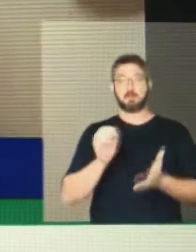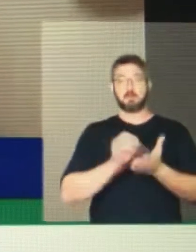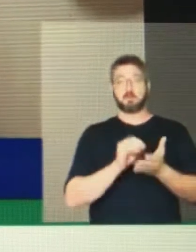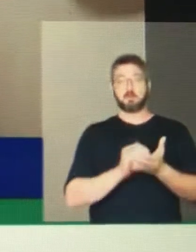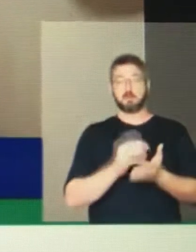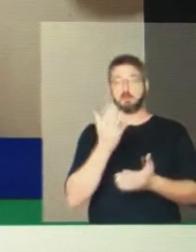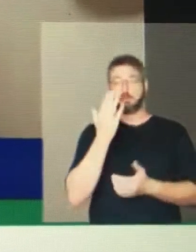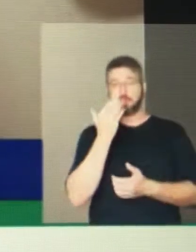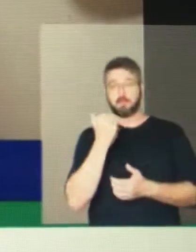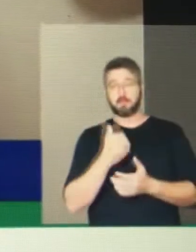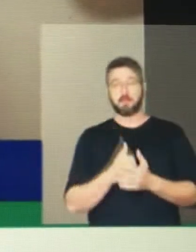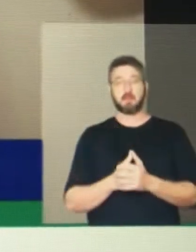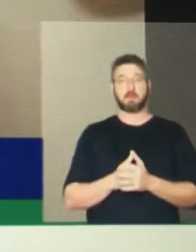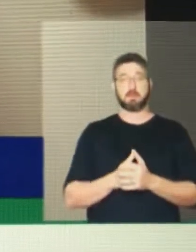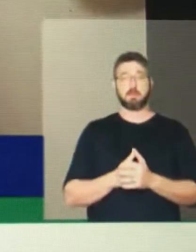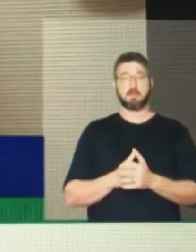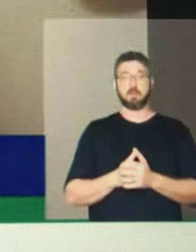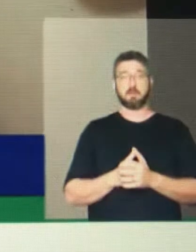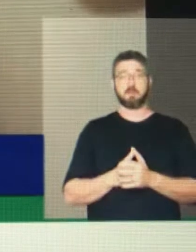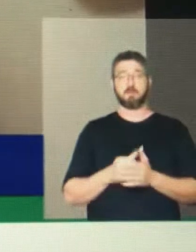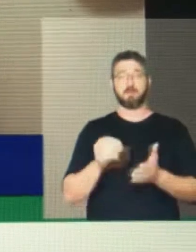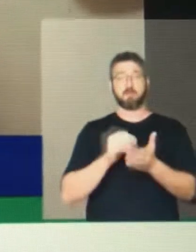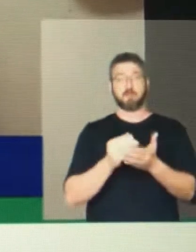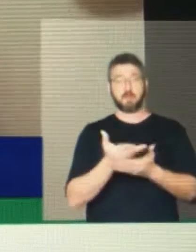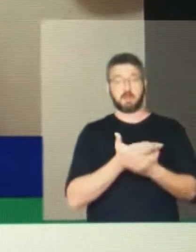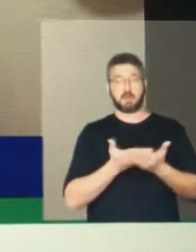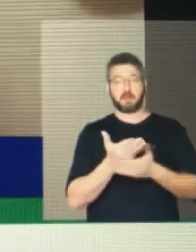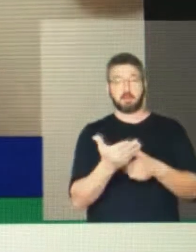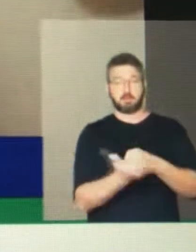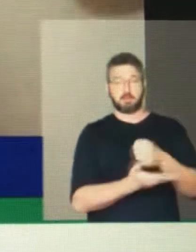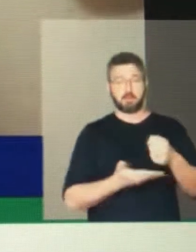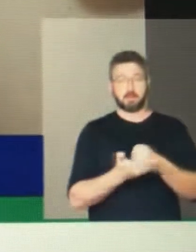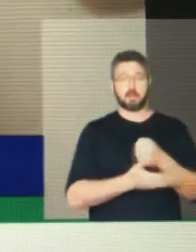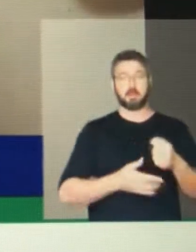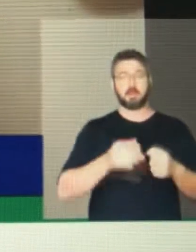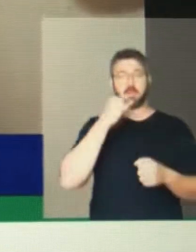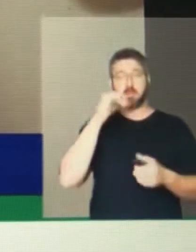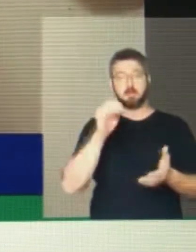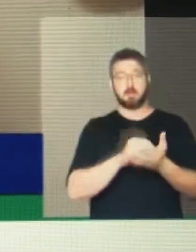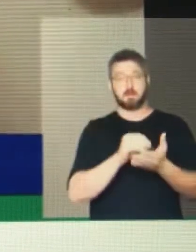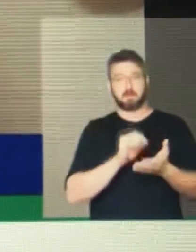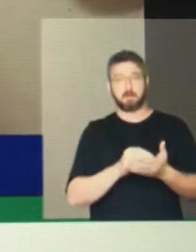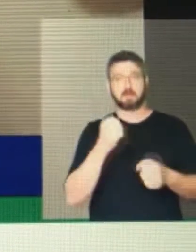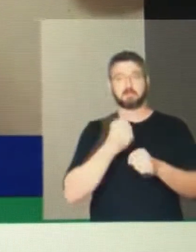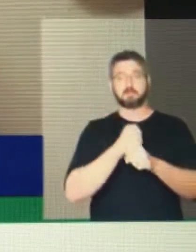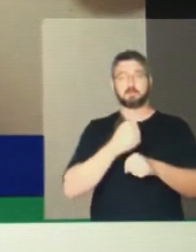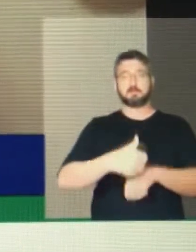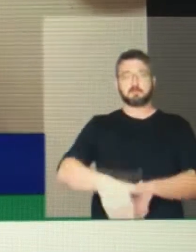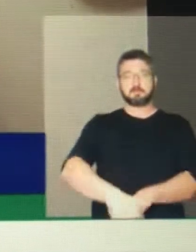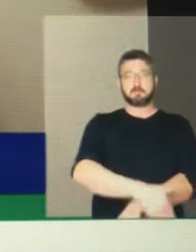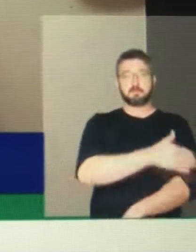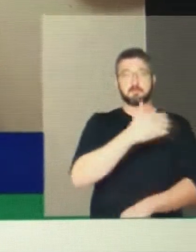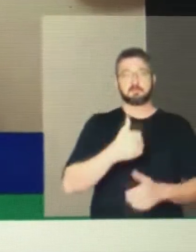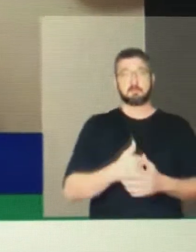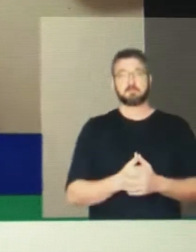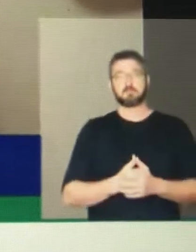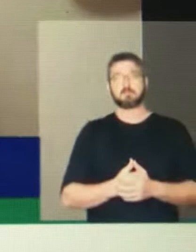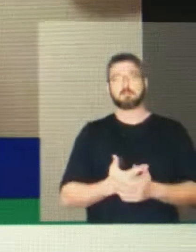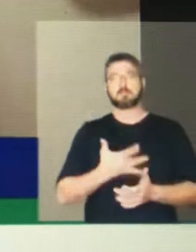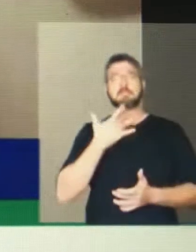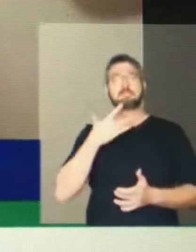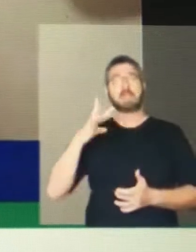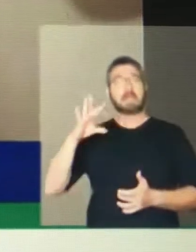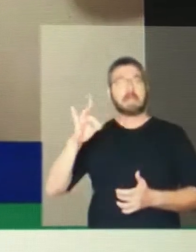pavimentação e a sede. Seja a sede dos homens ou a sede da própria terra. Formam parte desse cenário